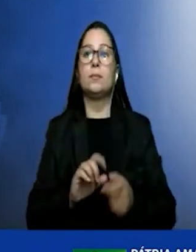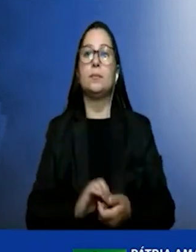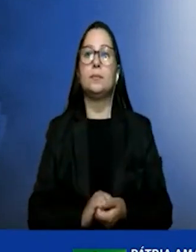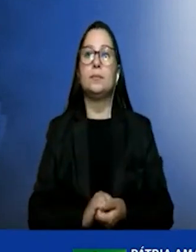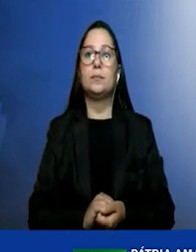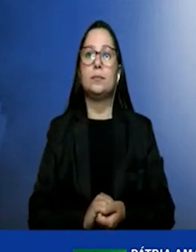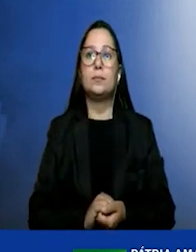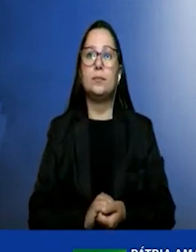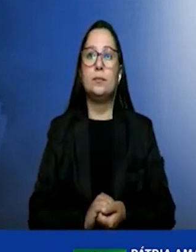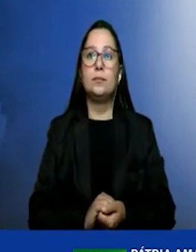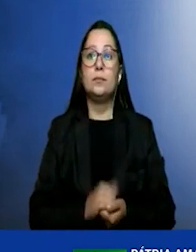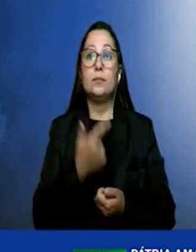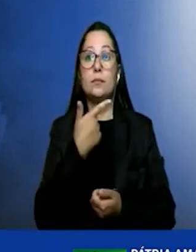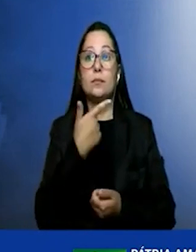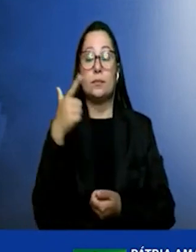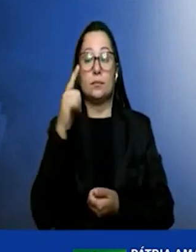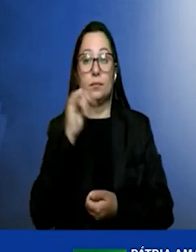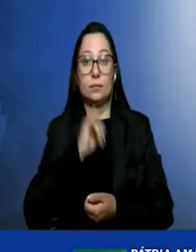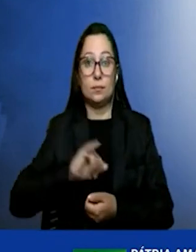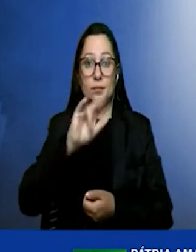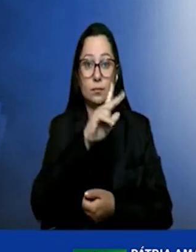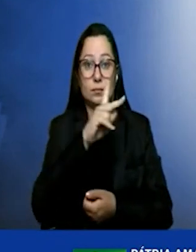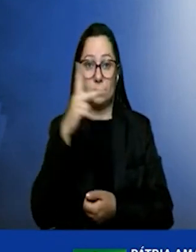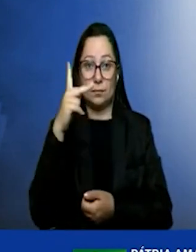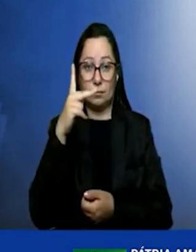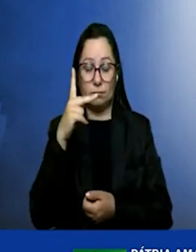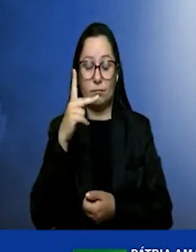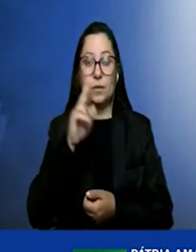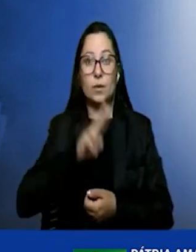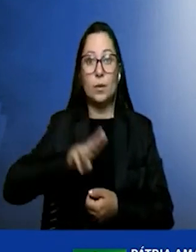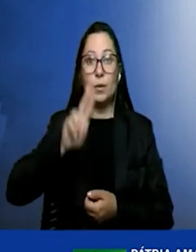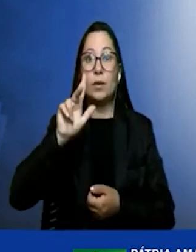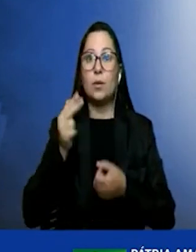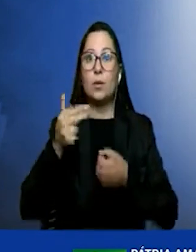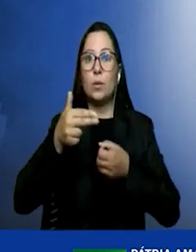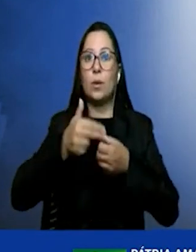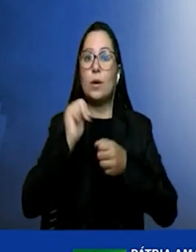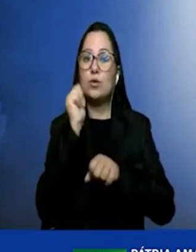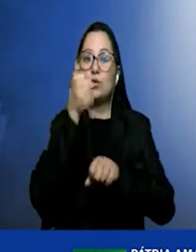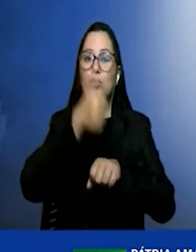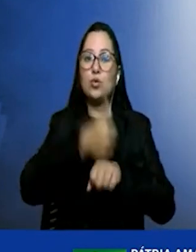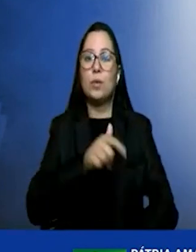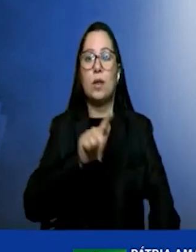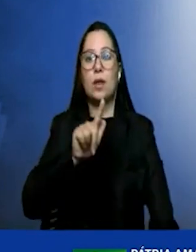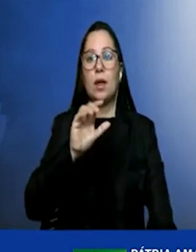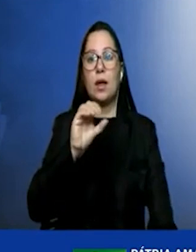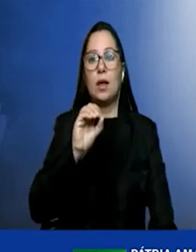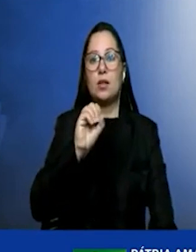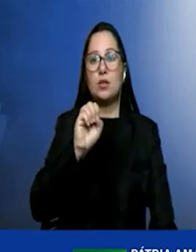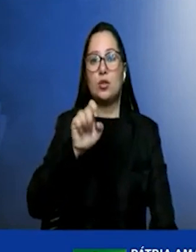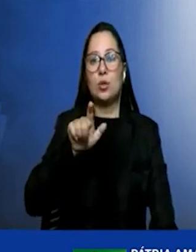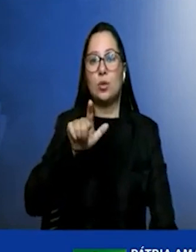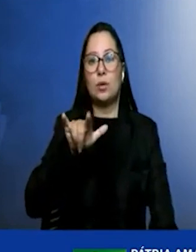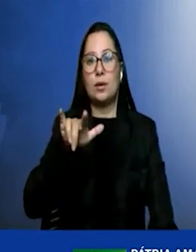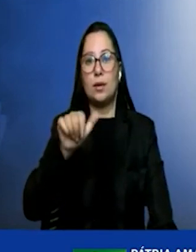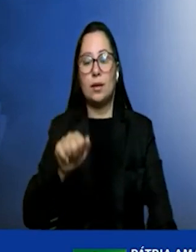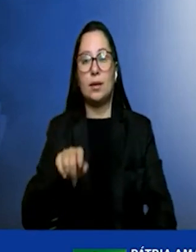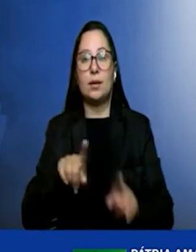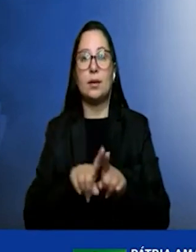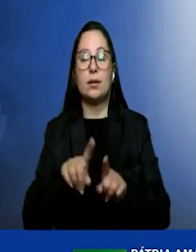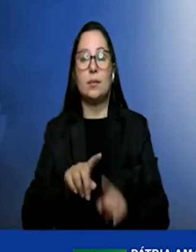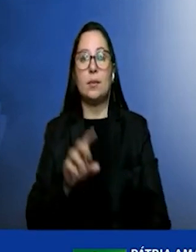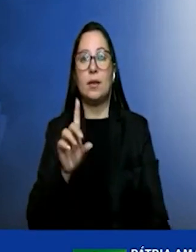hidrogênio é como combustível substituindo a gasolina, diesel, querosene. Existem várias